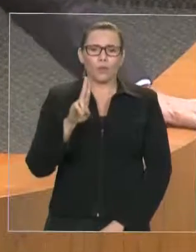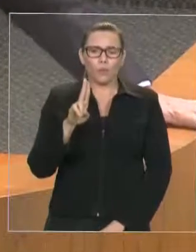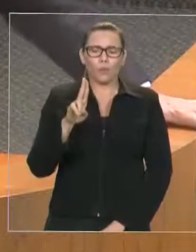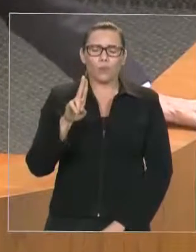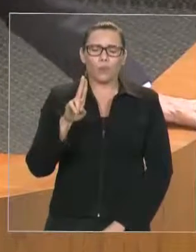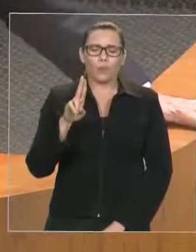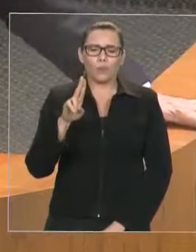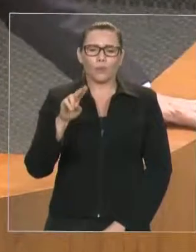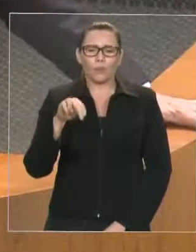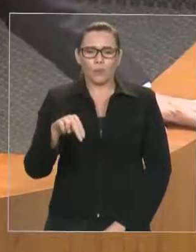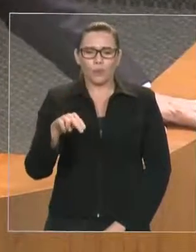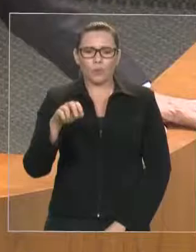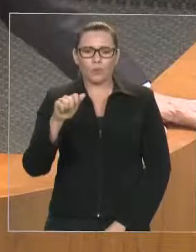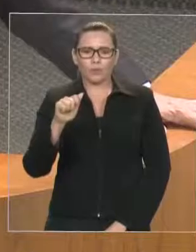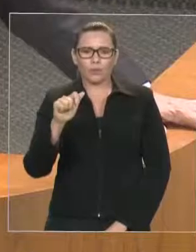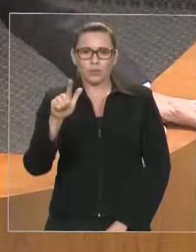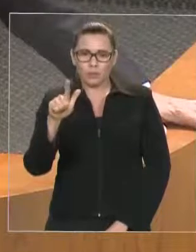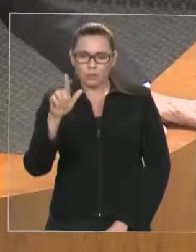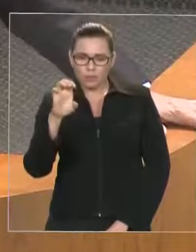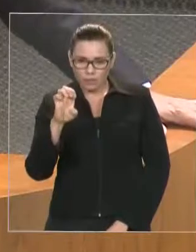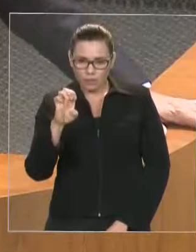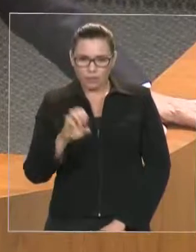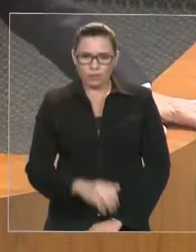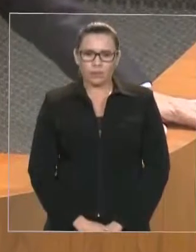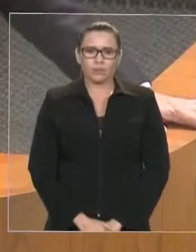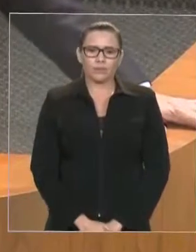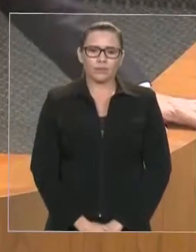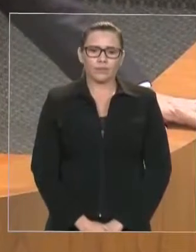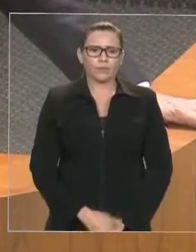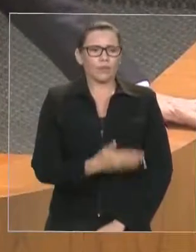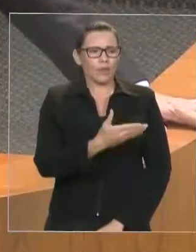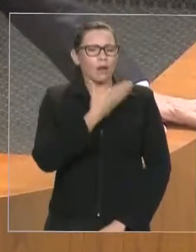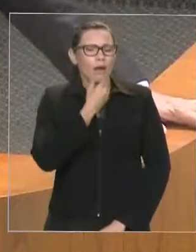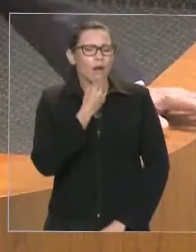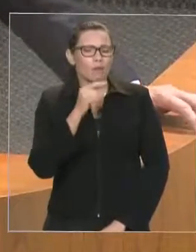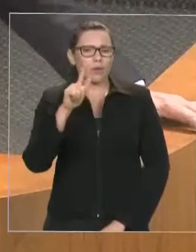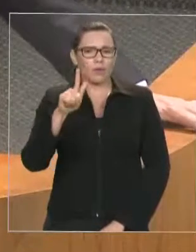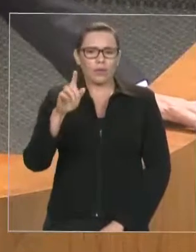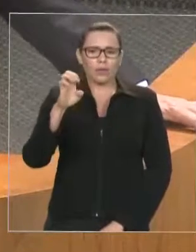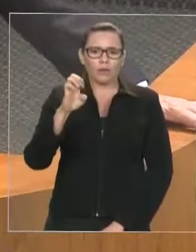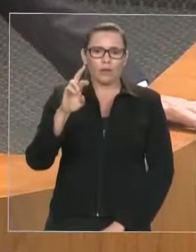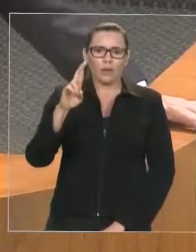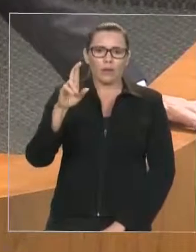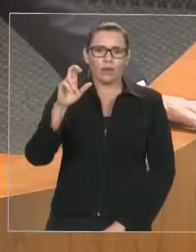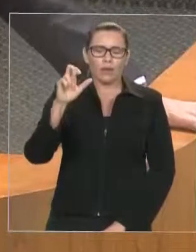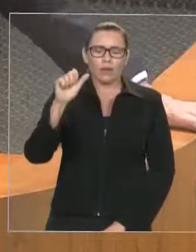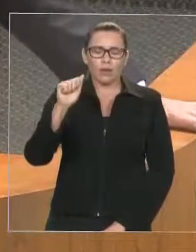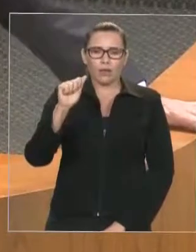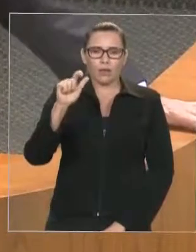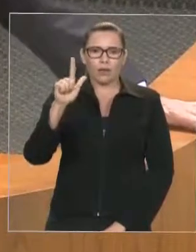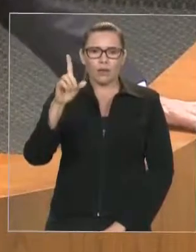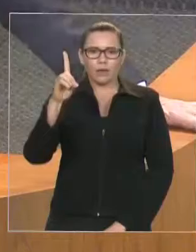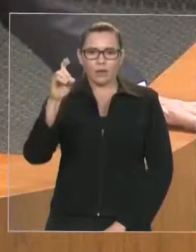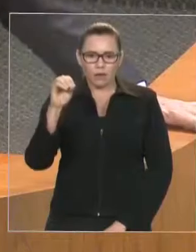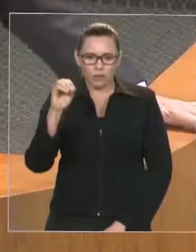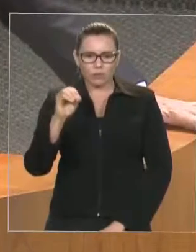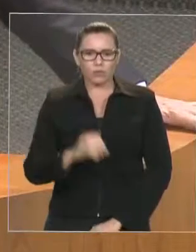tivemos a oportunidade de ver Geraldo Alckmin falar que lá também tem emenda positiva e paga.